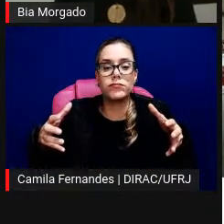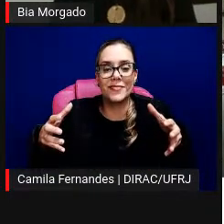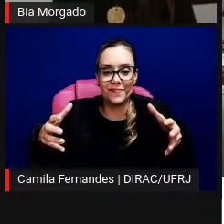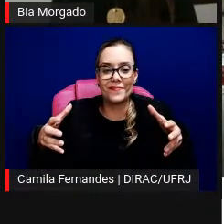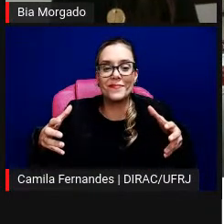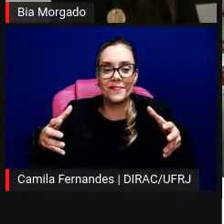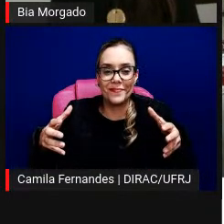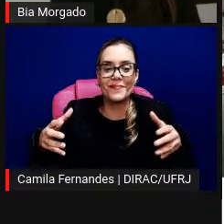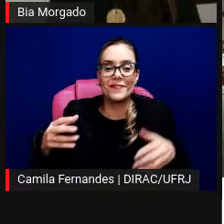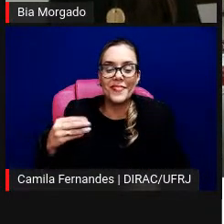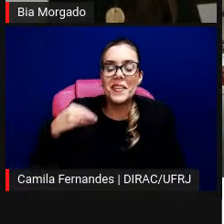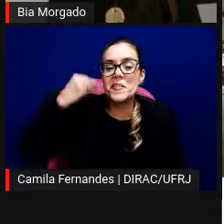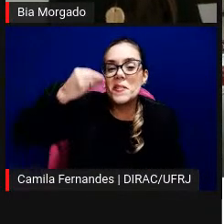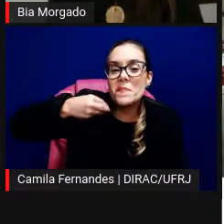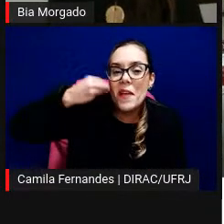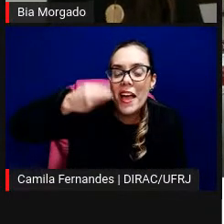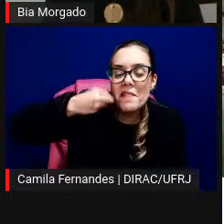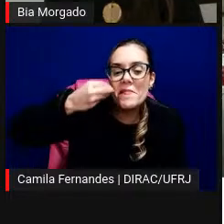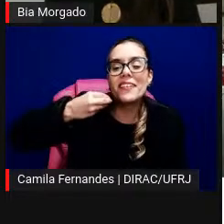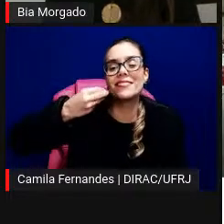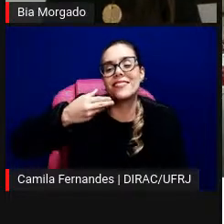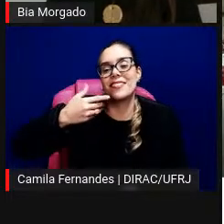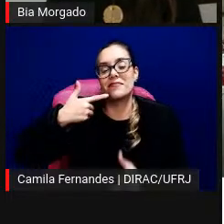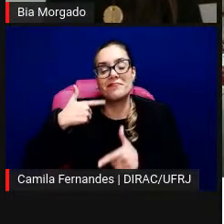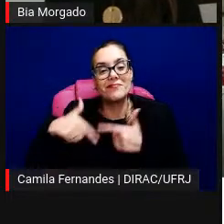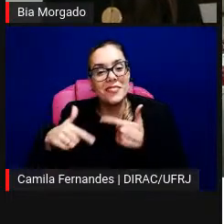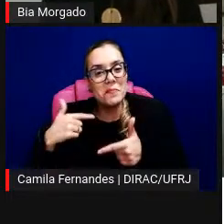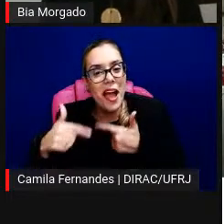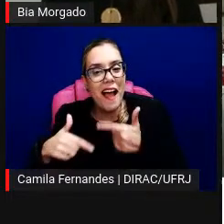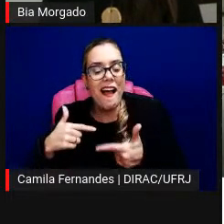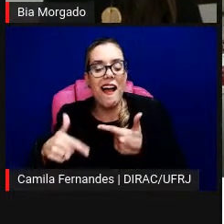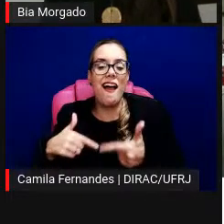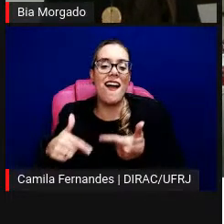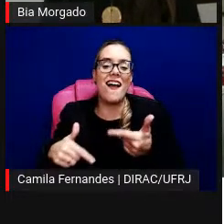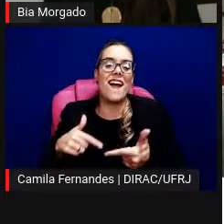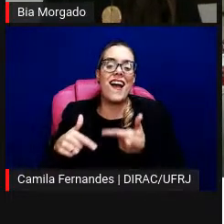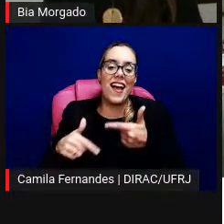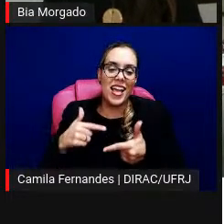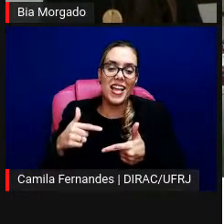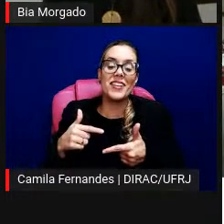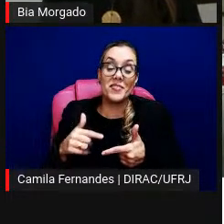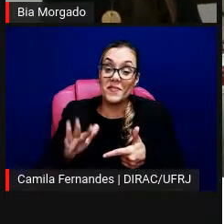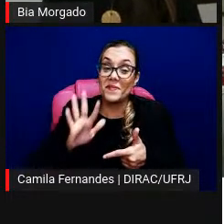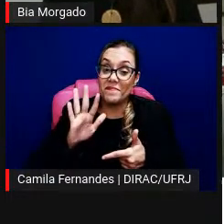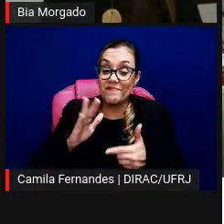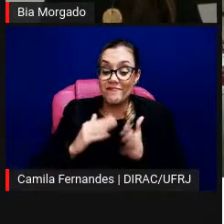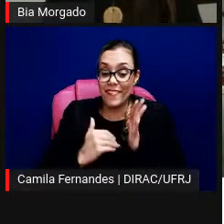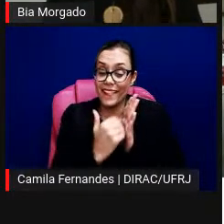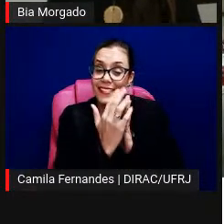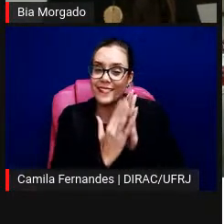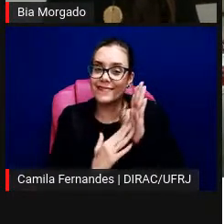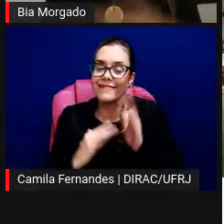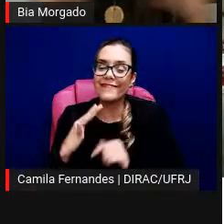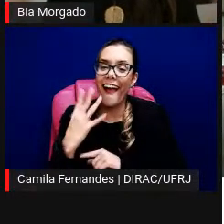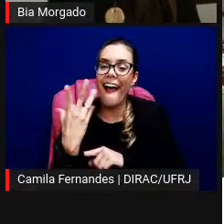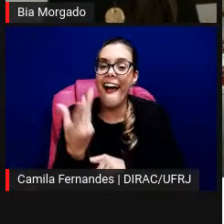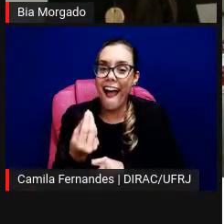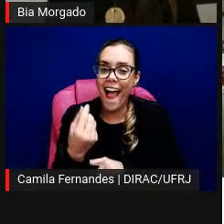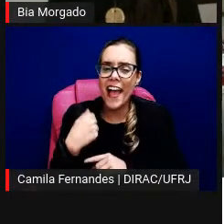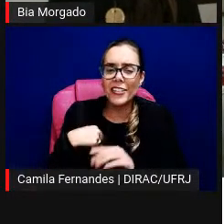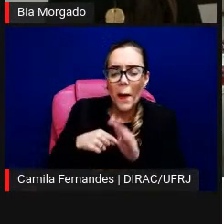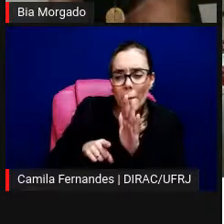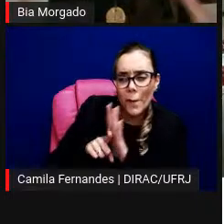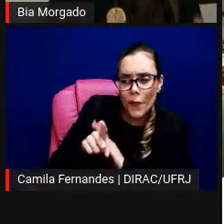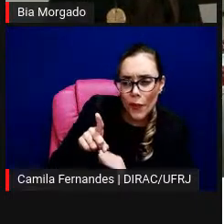vivenciando aquele trabalho eu acho que 100% deles não sabia quem era Helio Oiticica aí eu pergunto pra